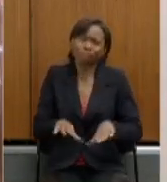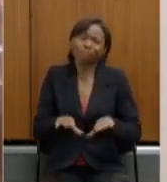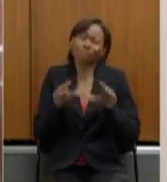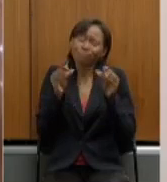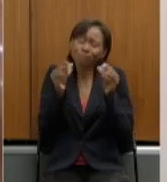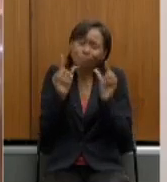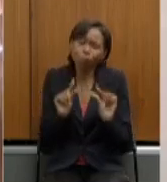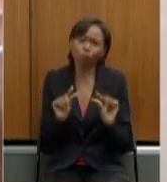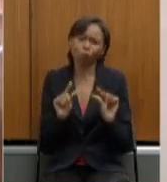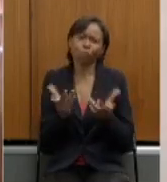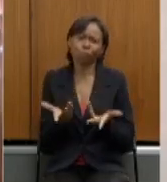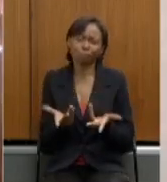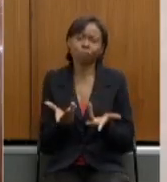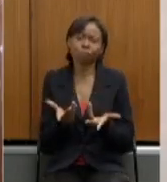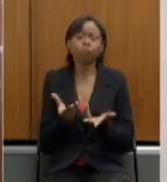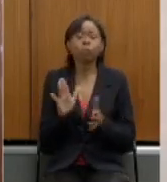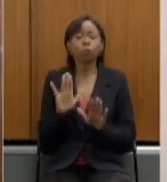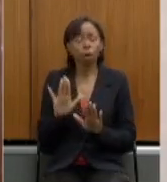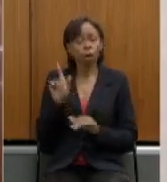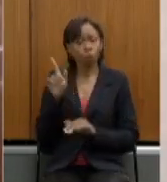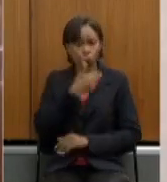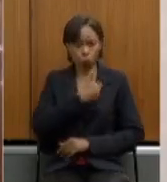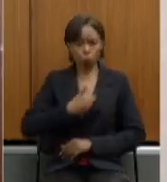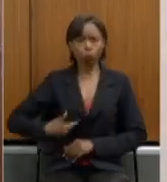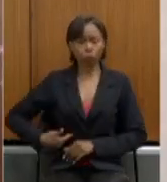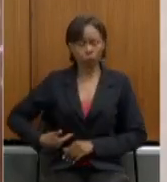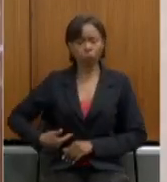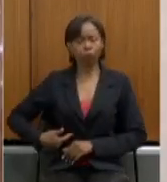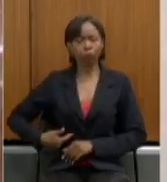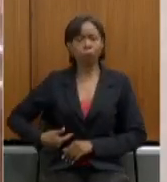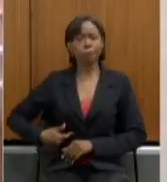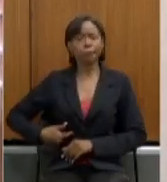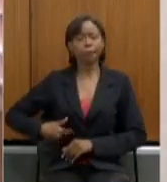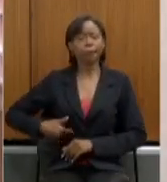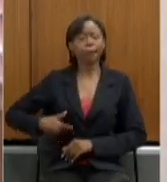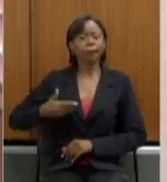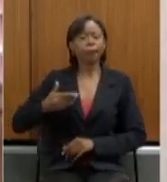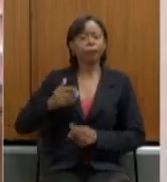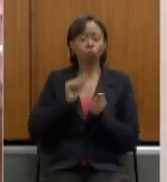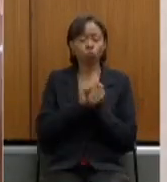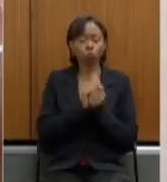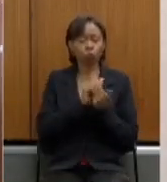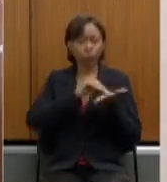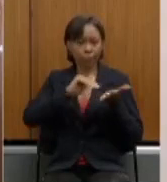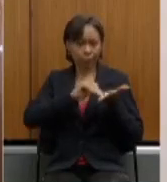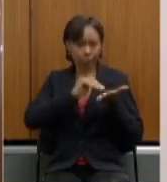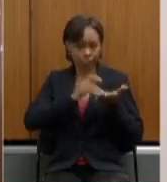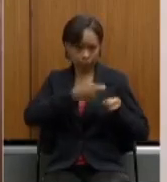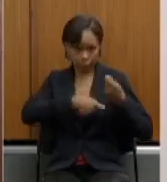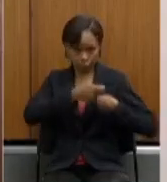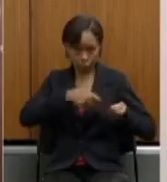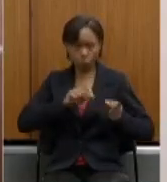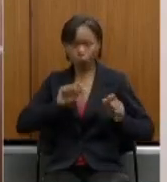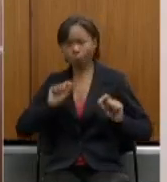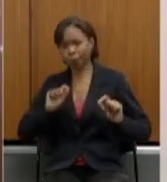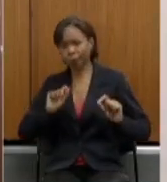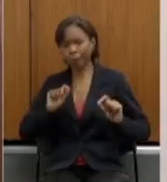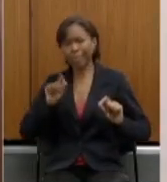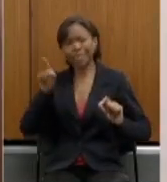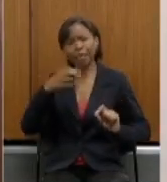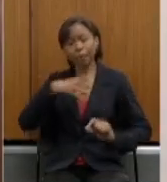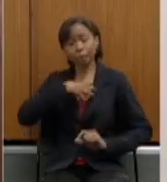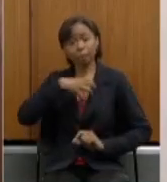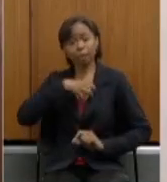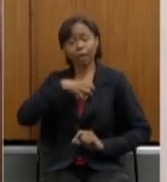amargo um dos argumentos do governador através da secretaria de administração era que a Bahia era um dos poucos